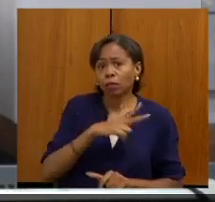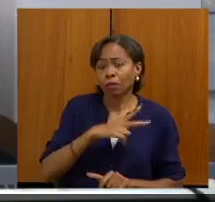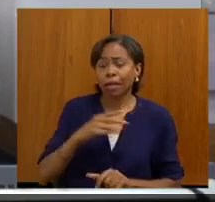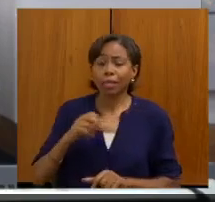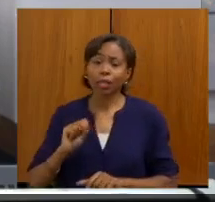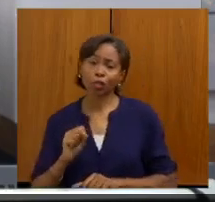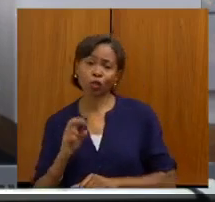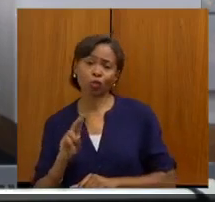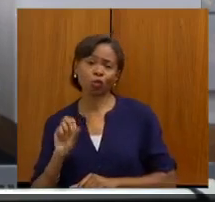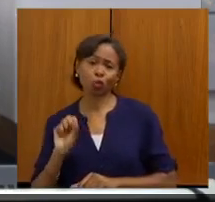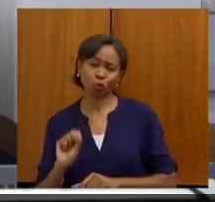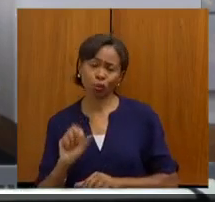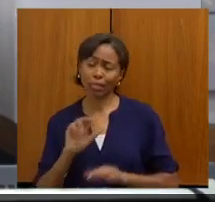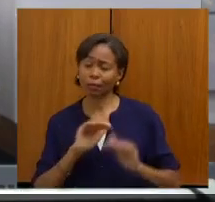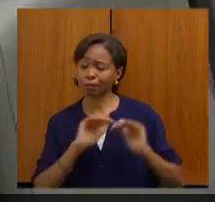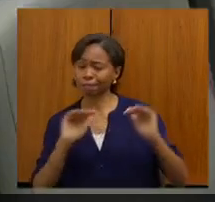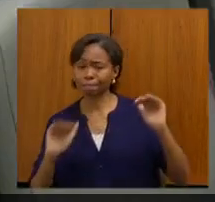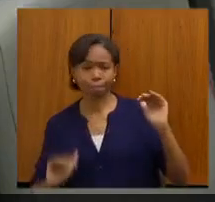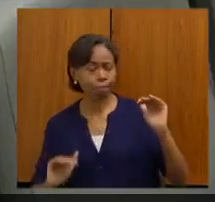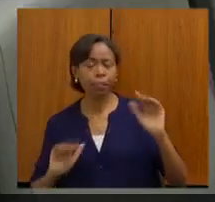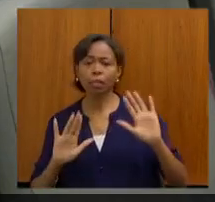estou sinceramente